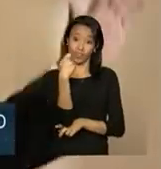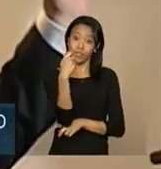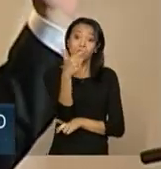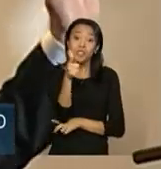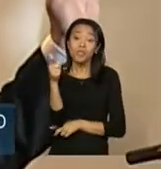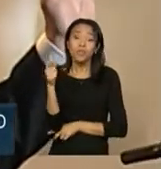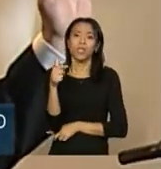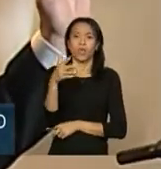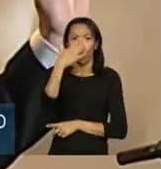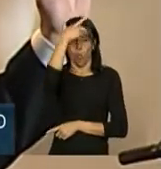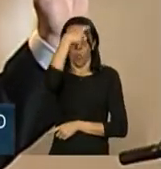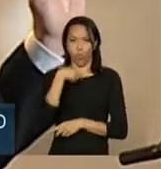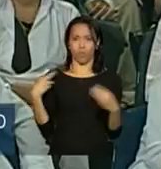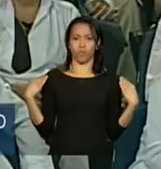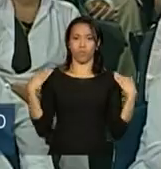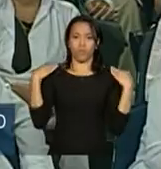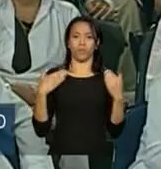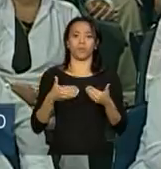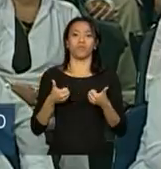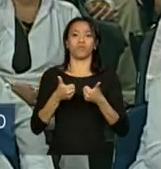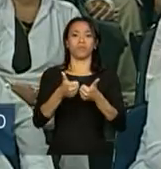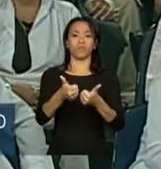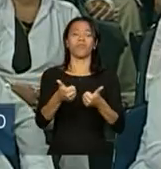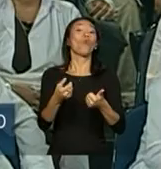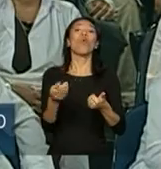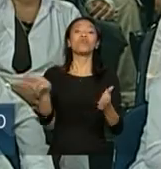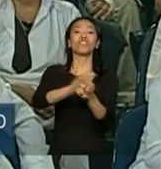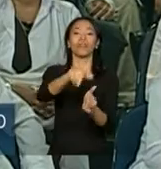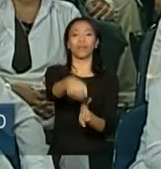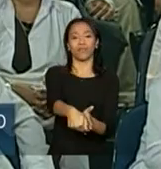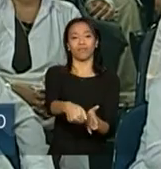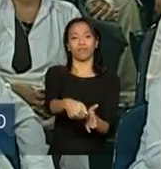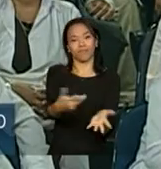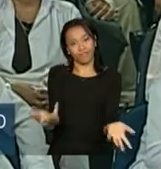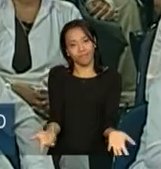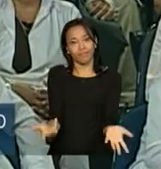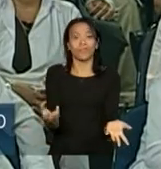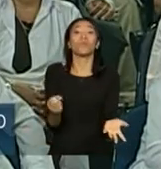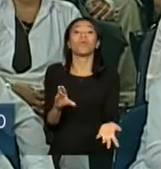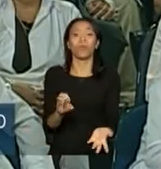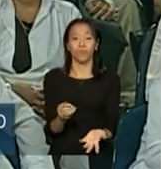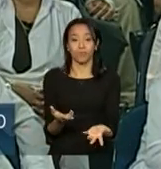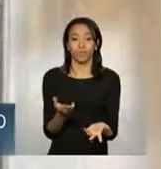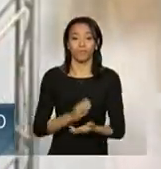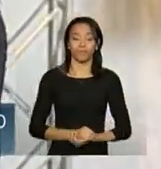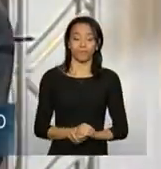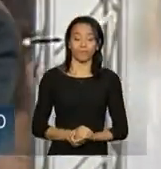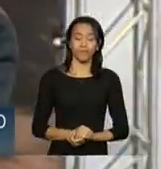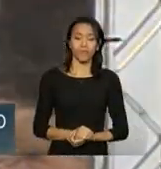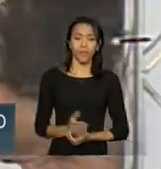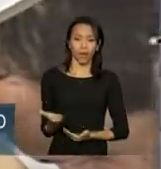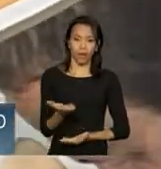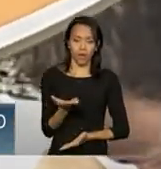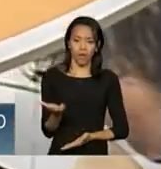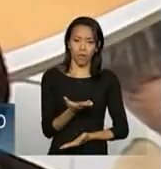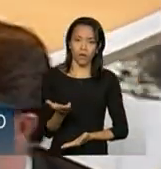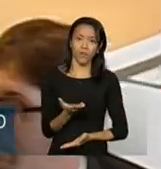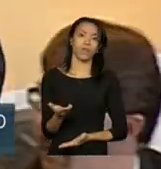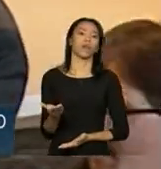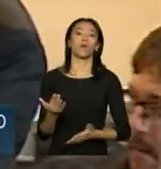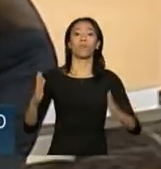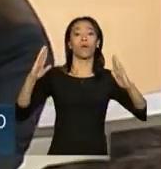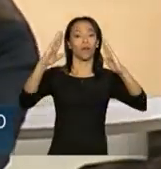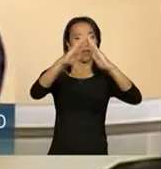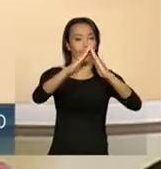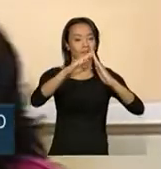tiver um piloto que sabe dirigir o avião para cá, ele não chega aqui. Pode ter gente e não chega aqui. Agora, a casa de um